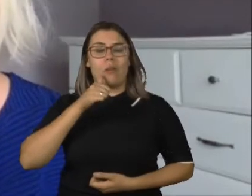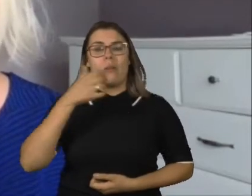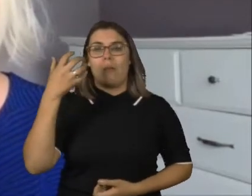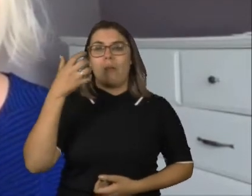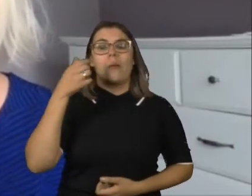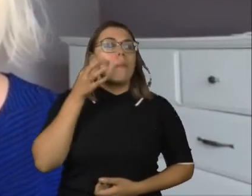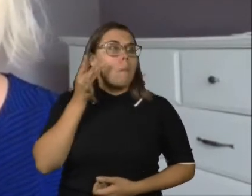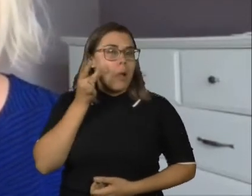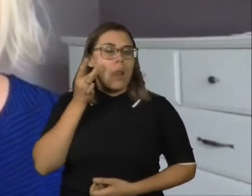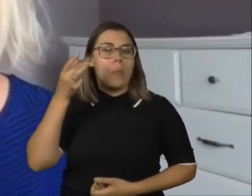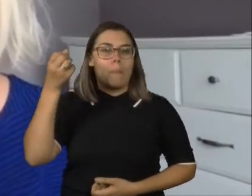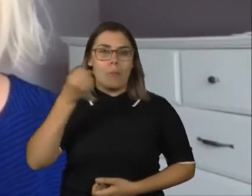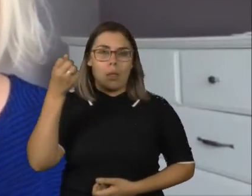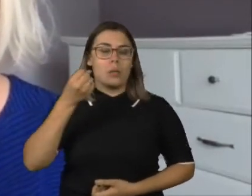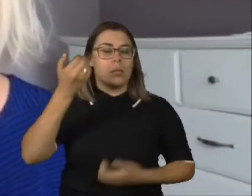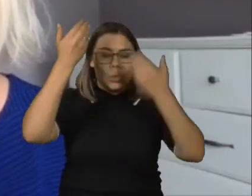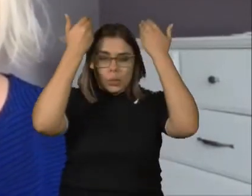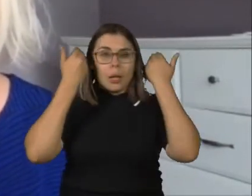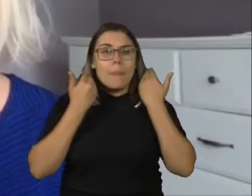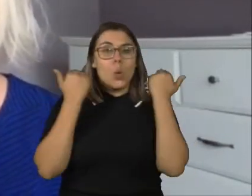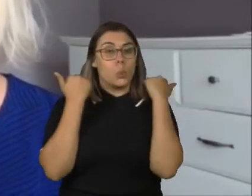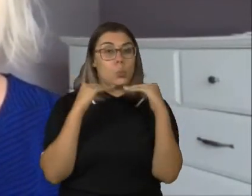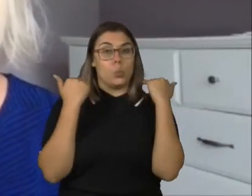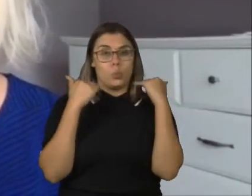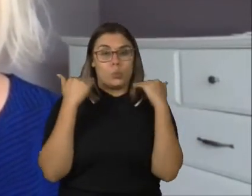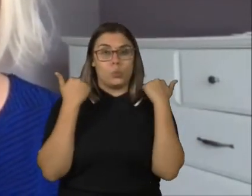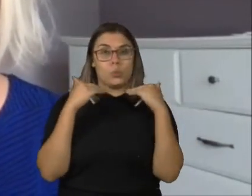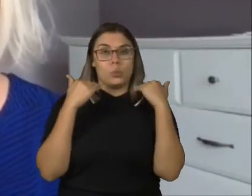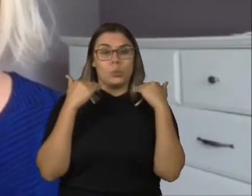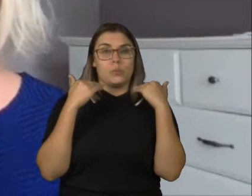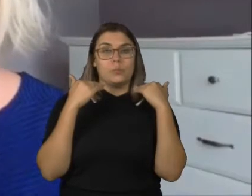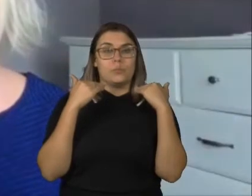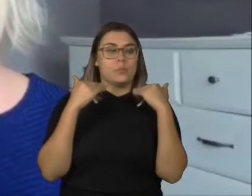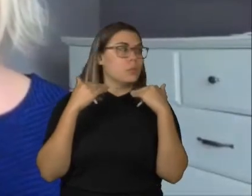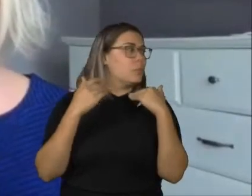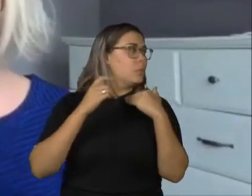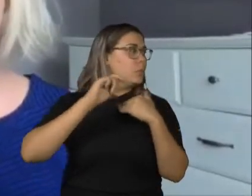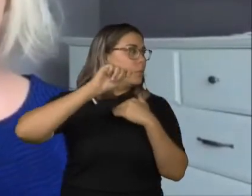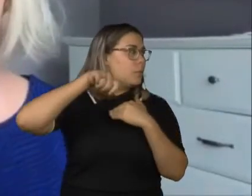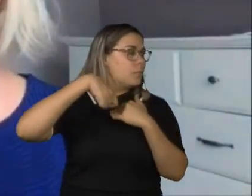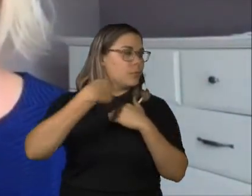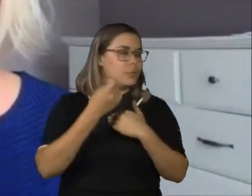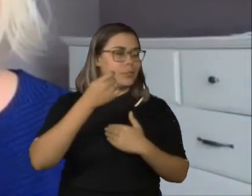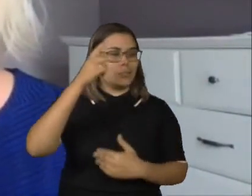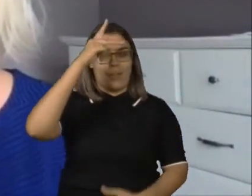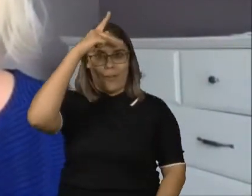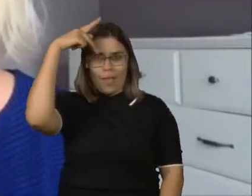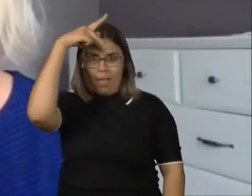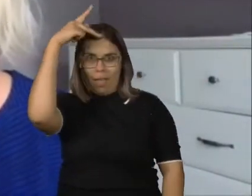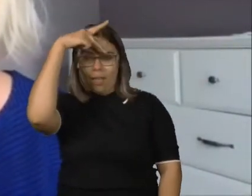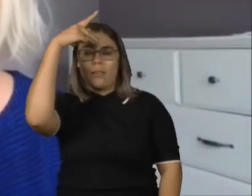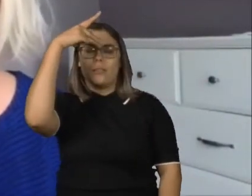anos, cabelos claros curtos, o sinal que me representa é esse, e